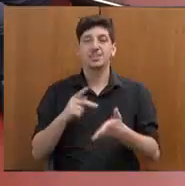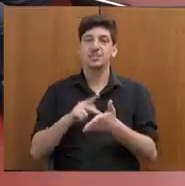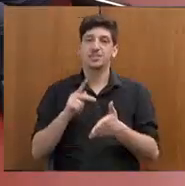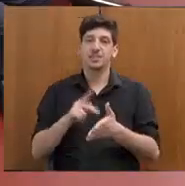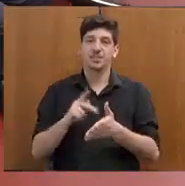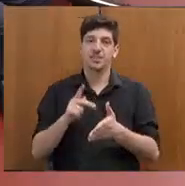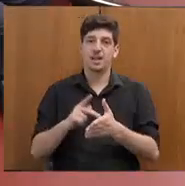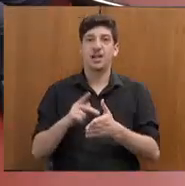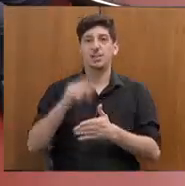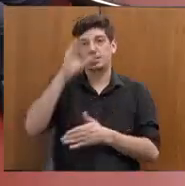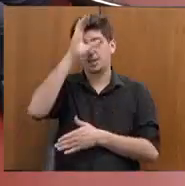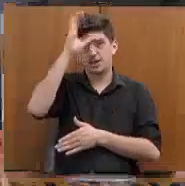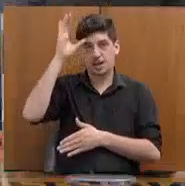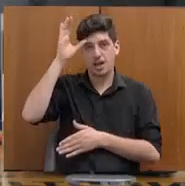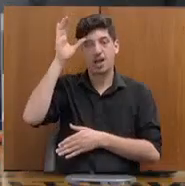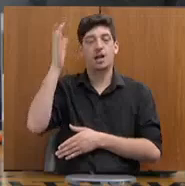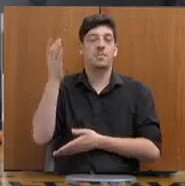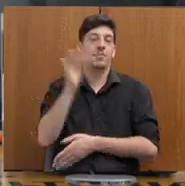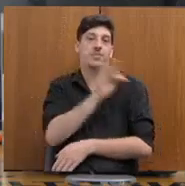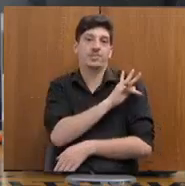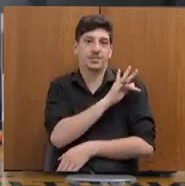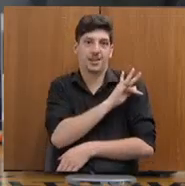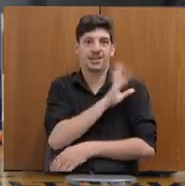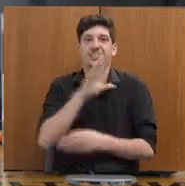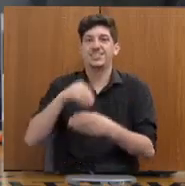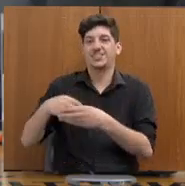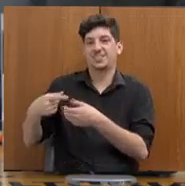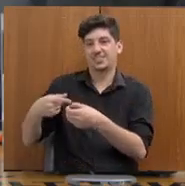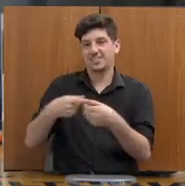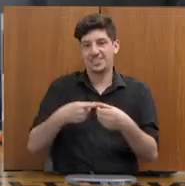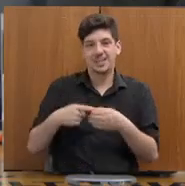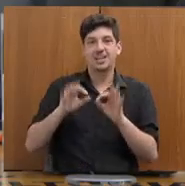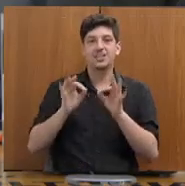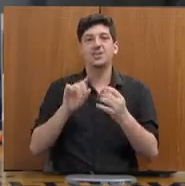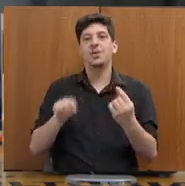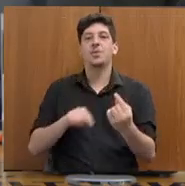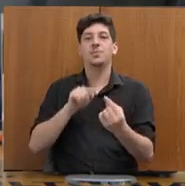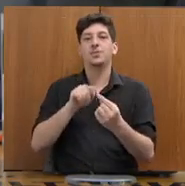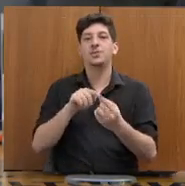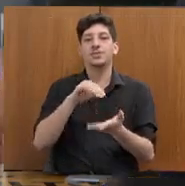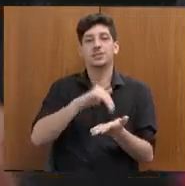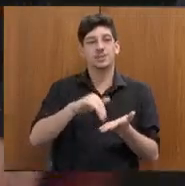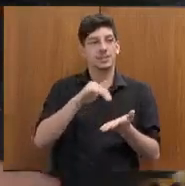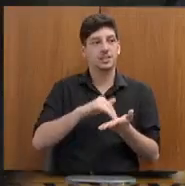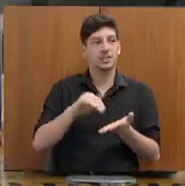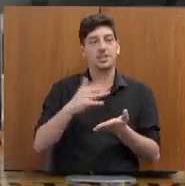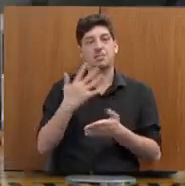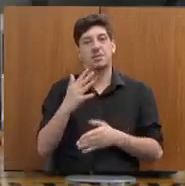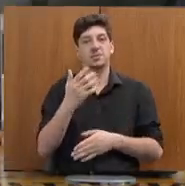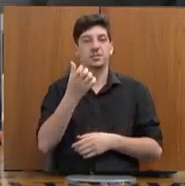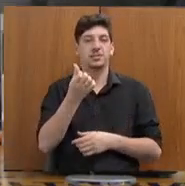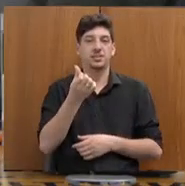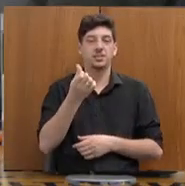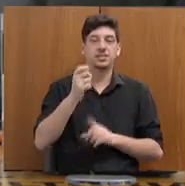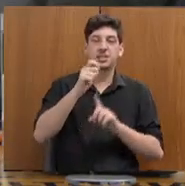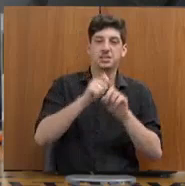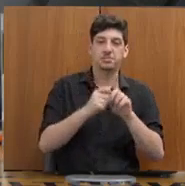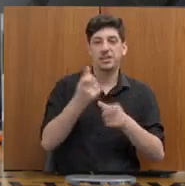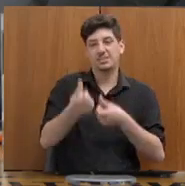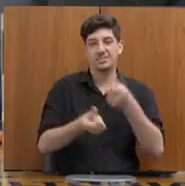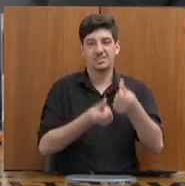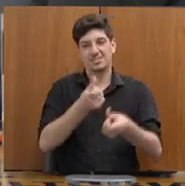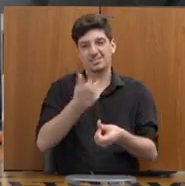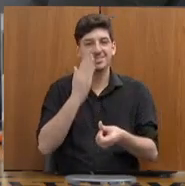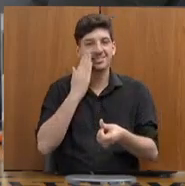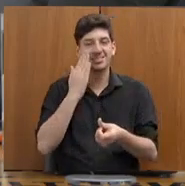caso, a Câmara fiscaliza lá no município, para que o secretariado, a cada seis meses, cada semestre,